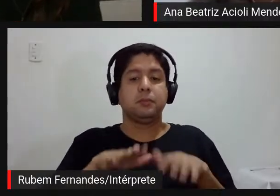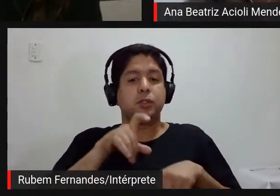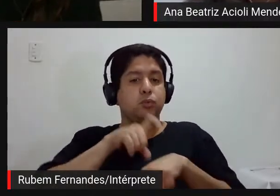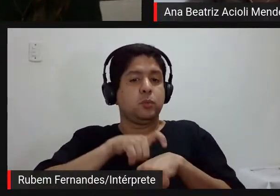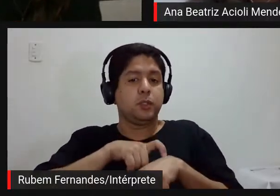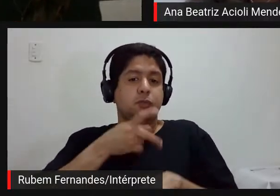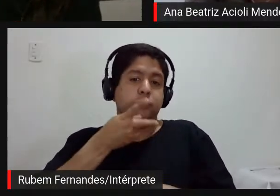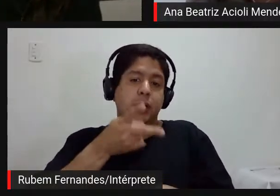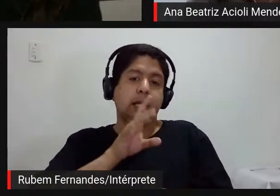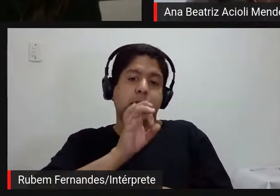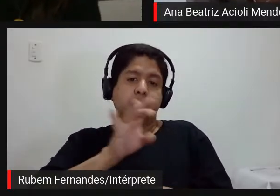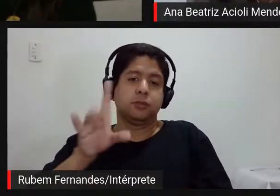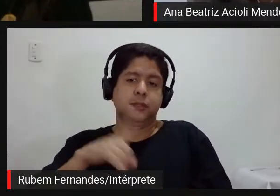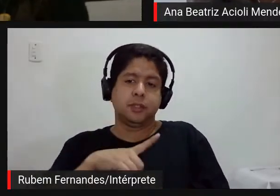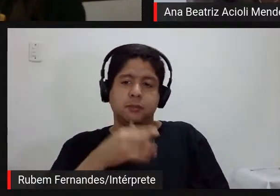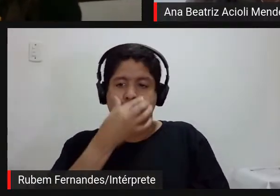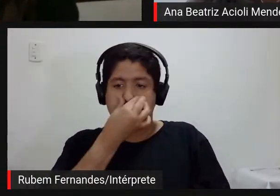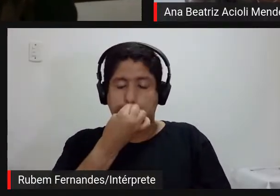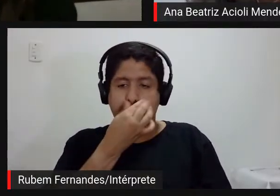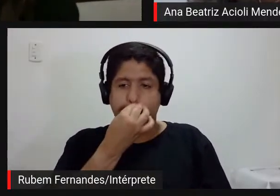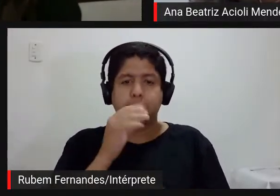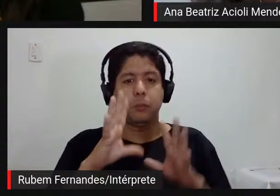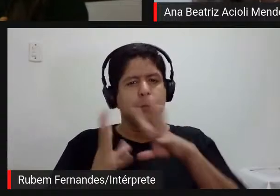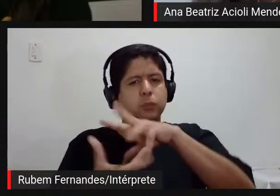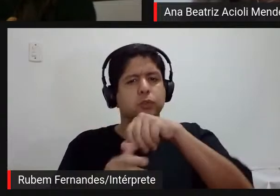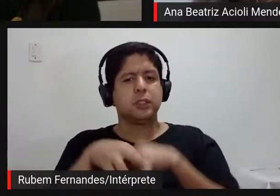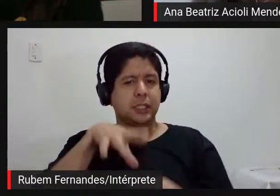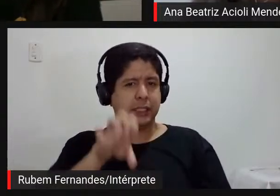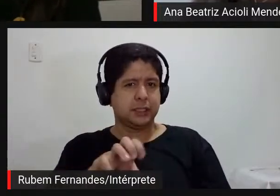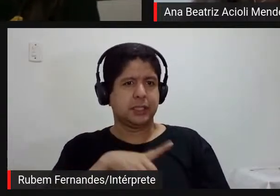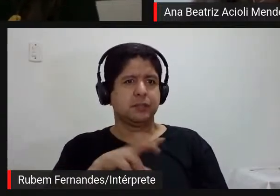de cada um então eu acho que no mundo das artes nada é passivo